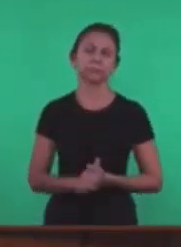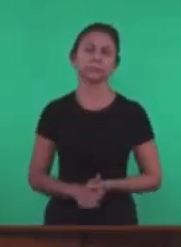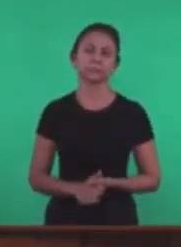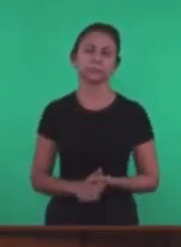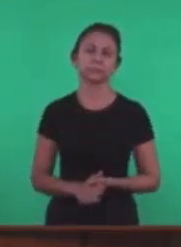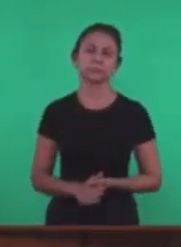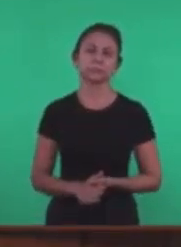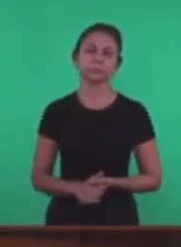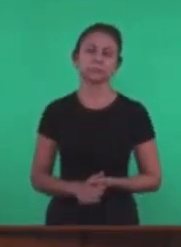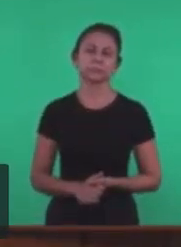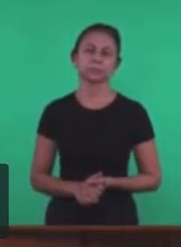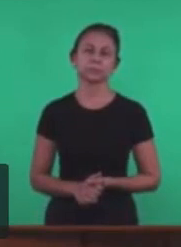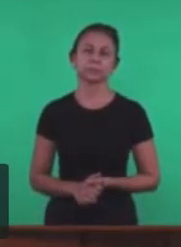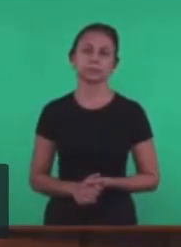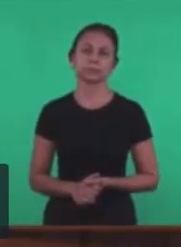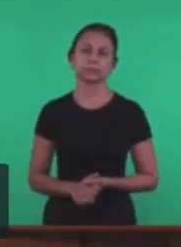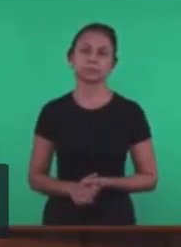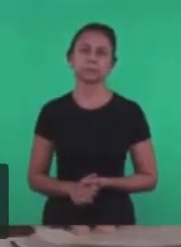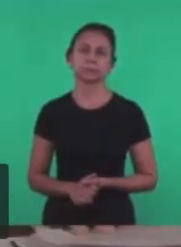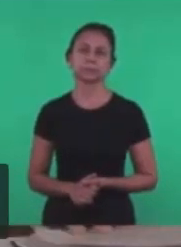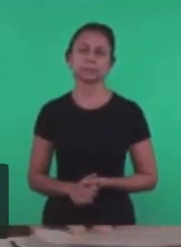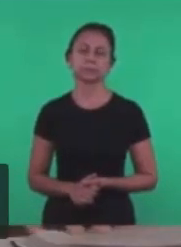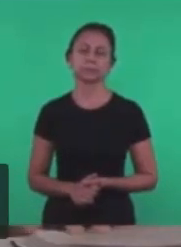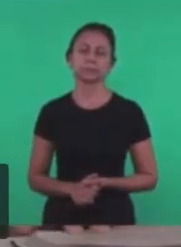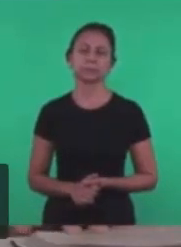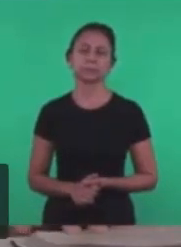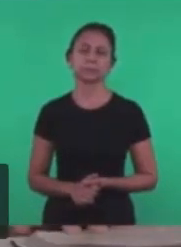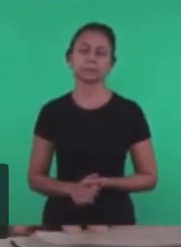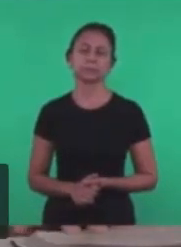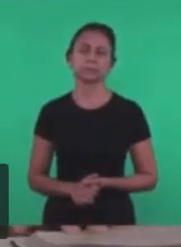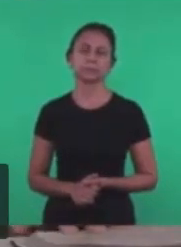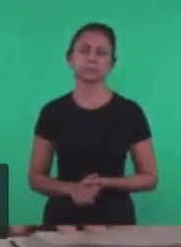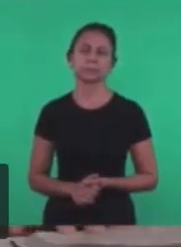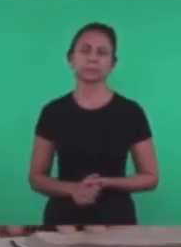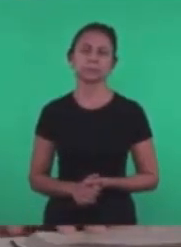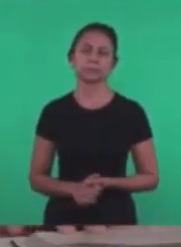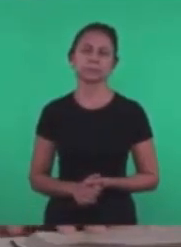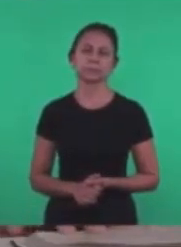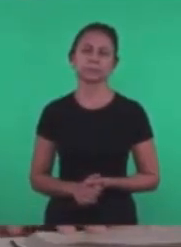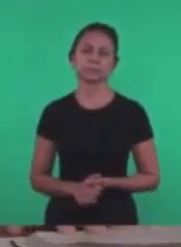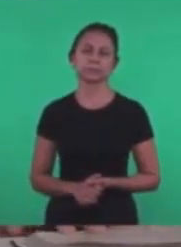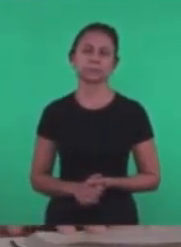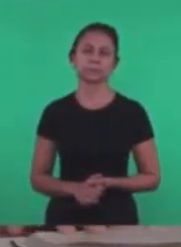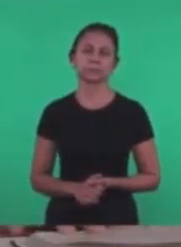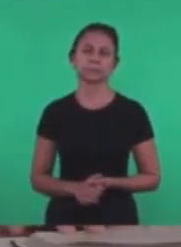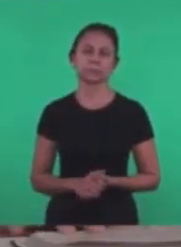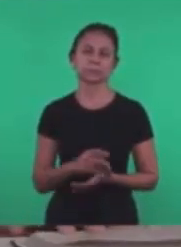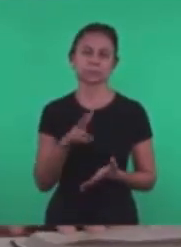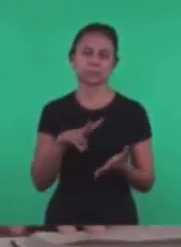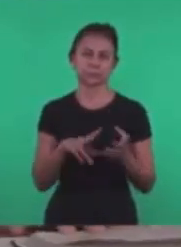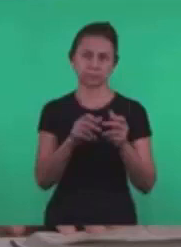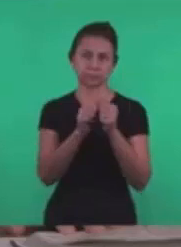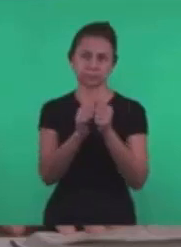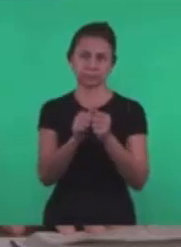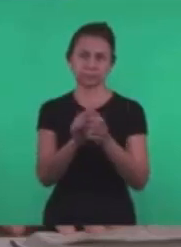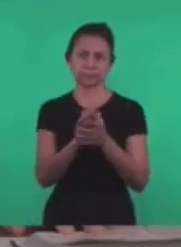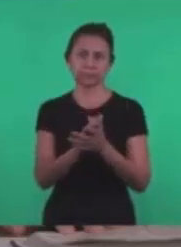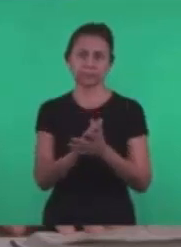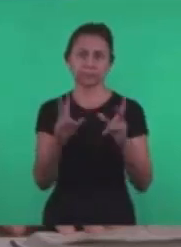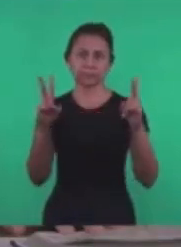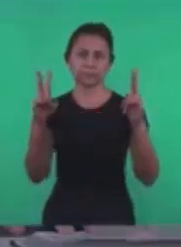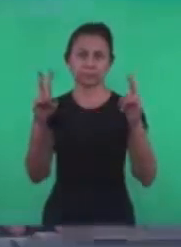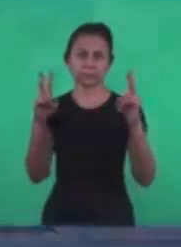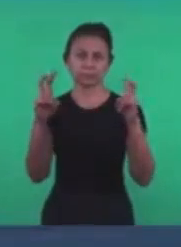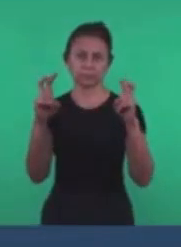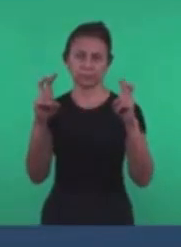pergunta Seguinte Então vamos lá A pergunta é a seguinte Vamos acompanhar juntos O título dado